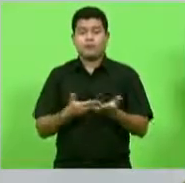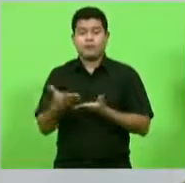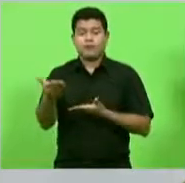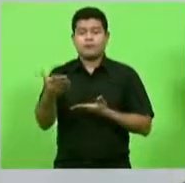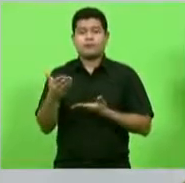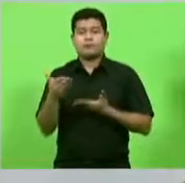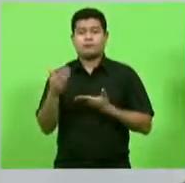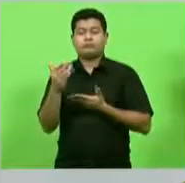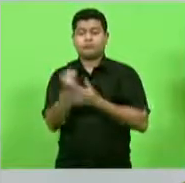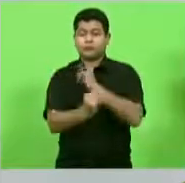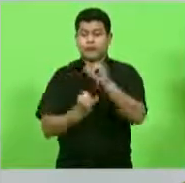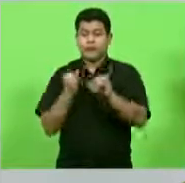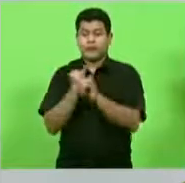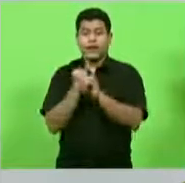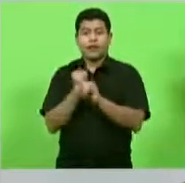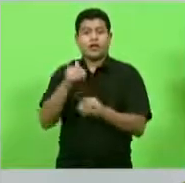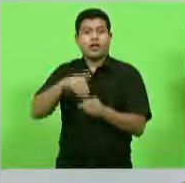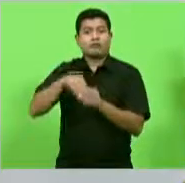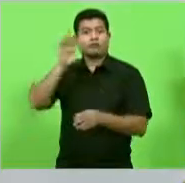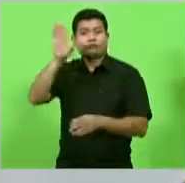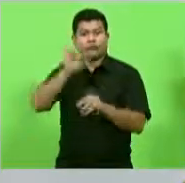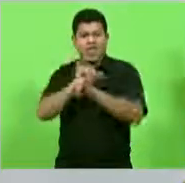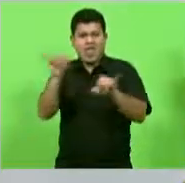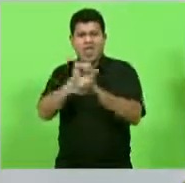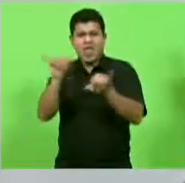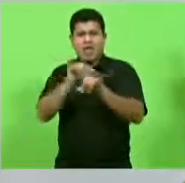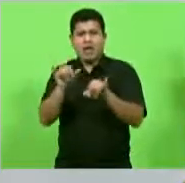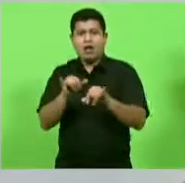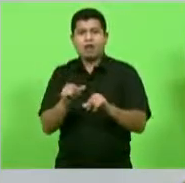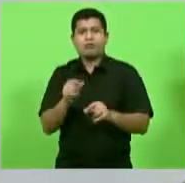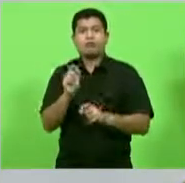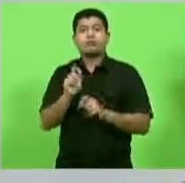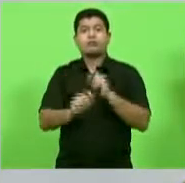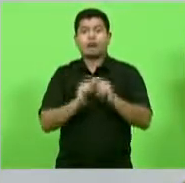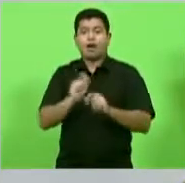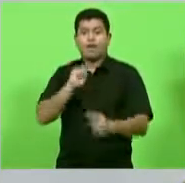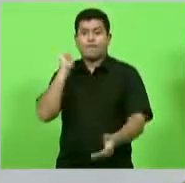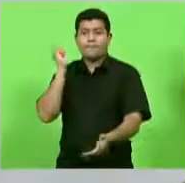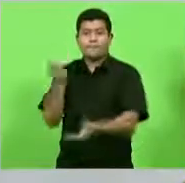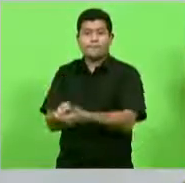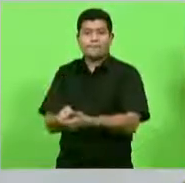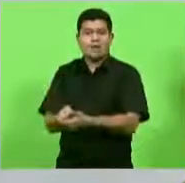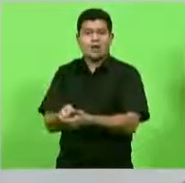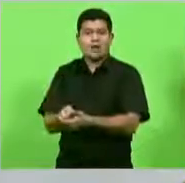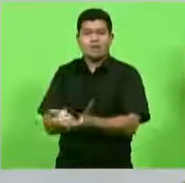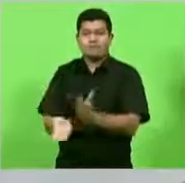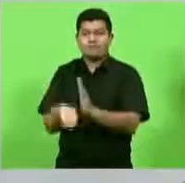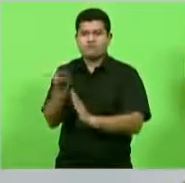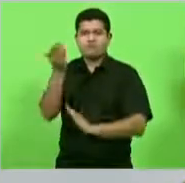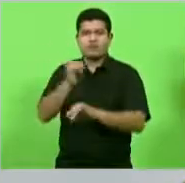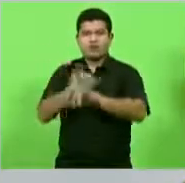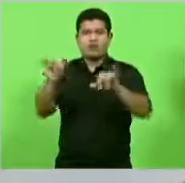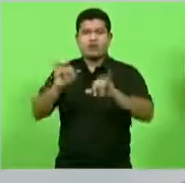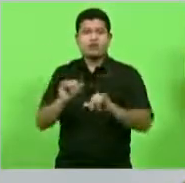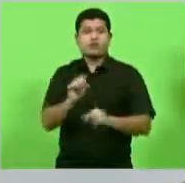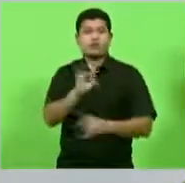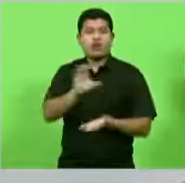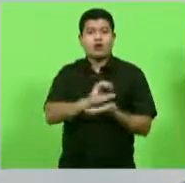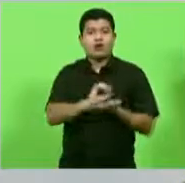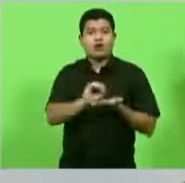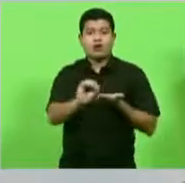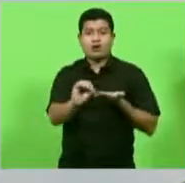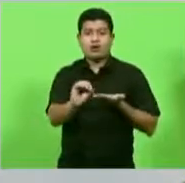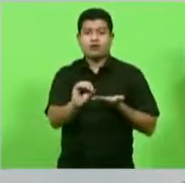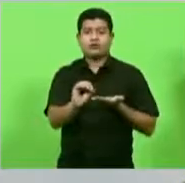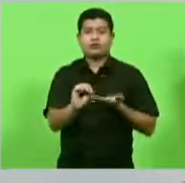internet ela era proibida o impulsionamento pago era proibido só o orgânico o que é o orgânico então eu